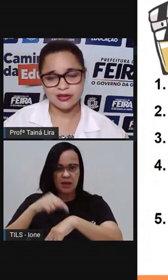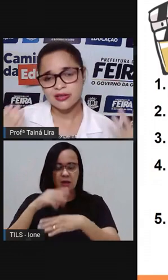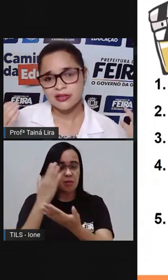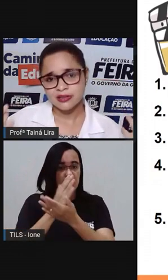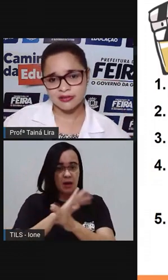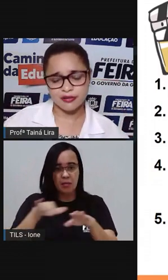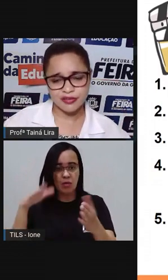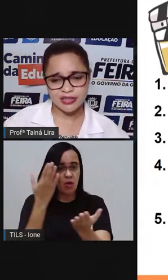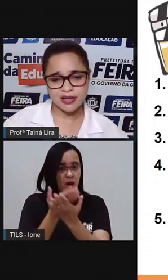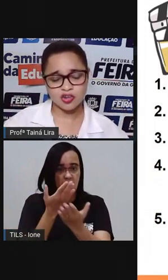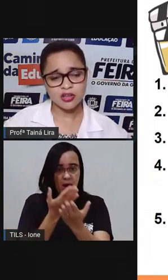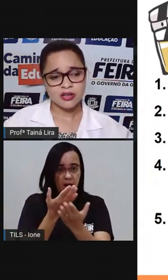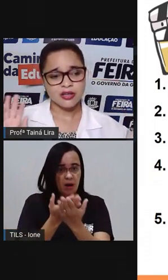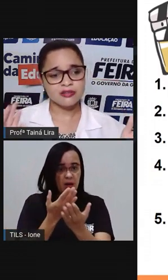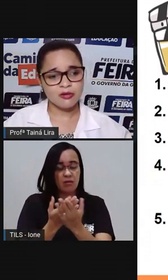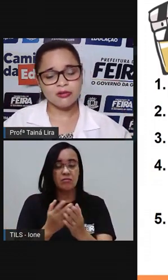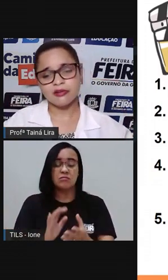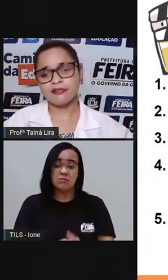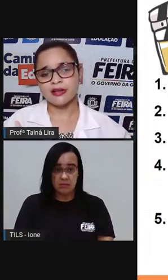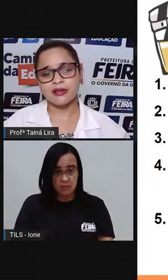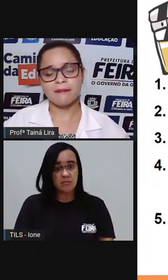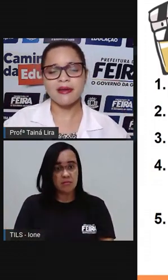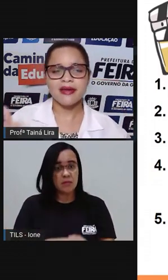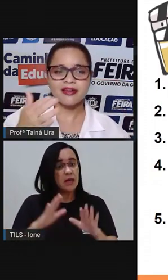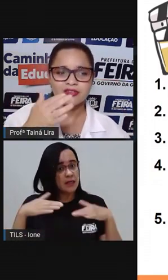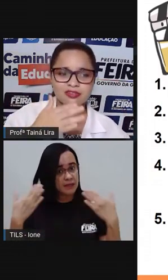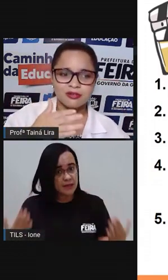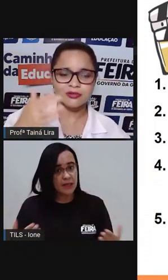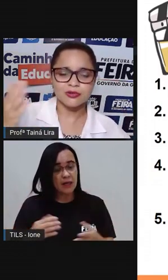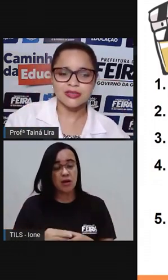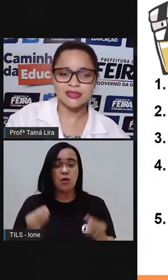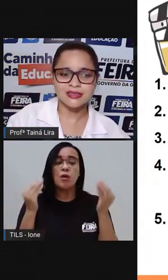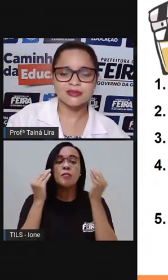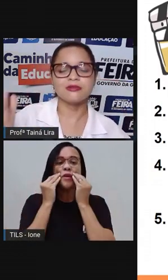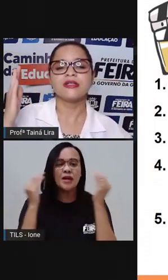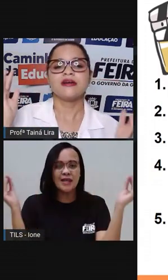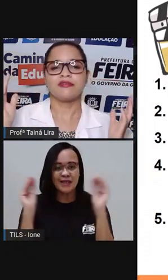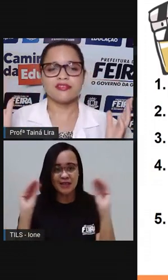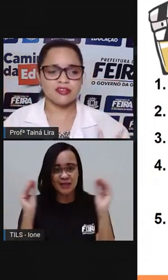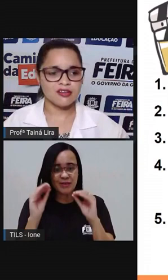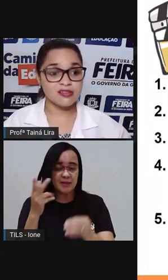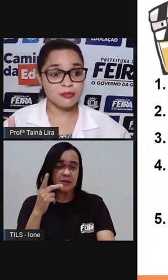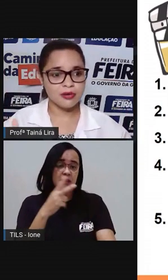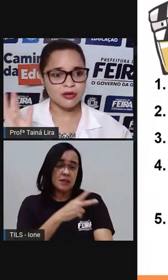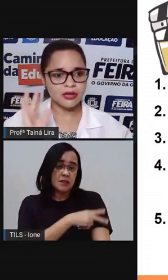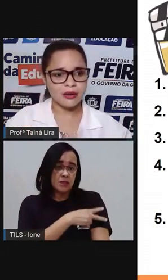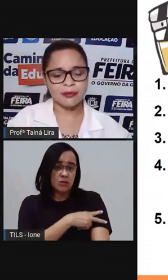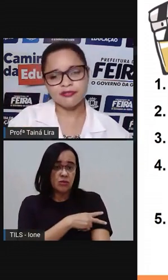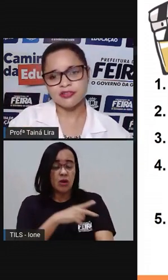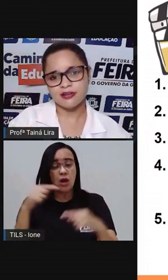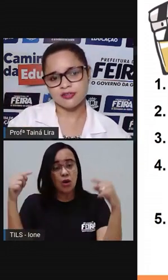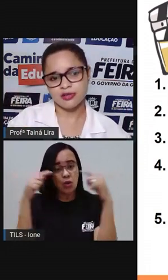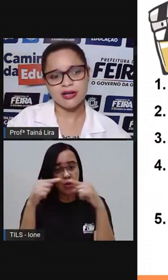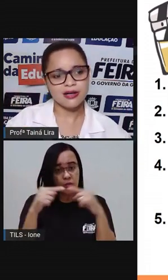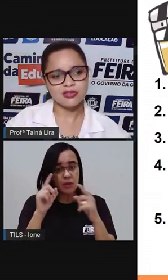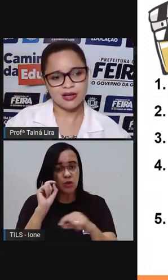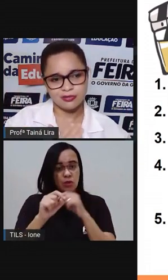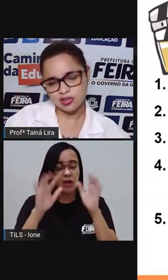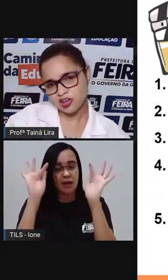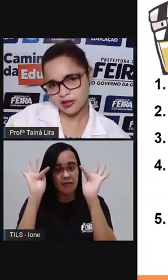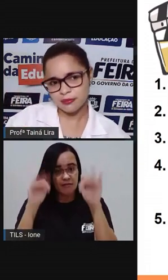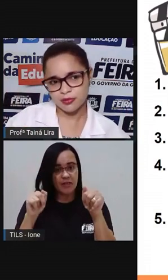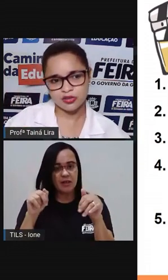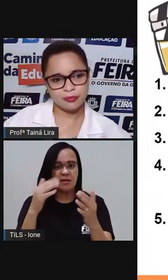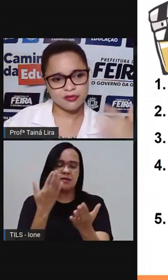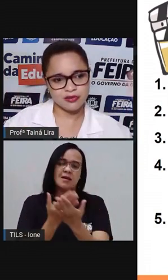aula Não é verdade? Então quando eu falo aqui Ó, beijo segundo ano Você já sabe Ó, a prova finalizou a aula A